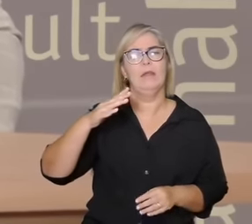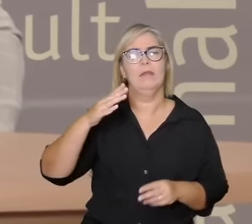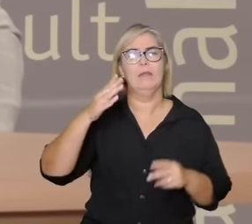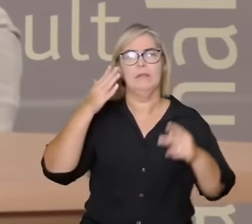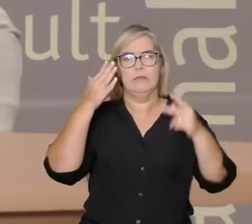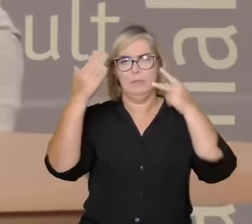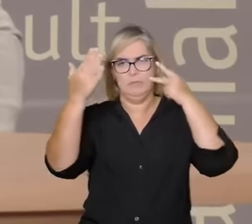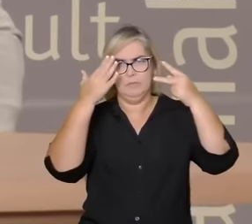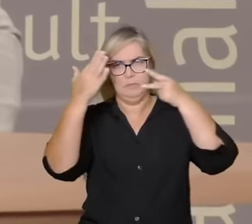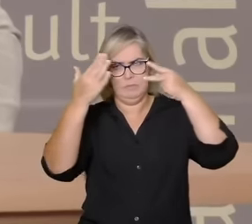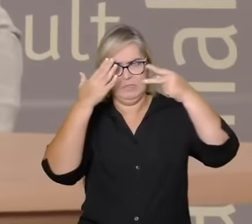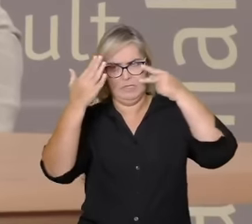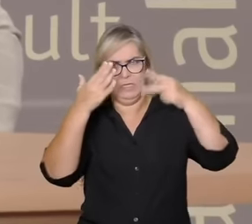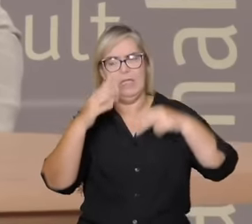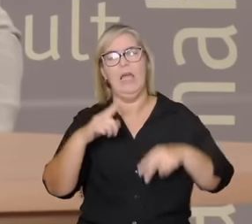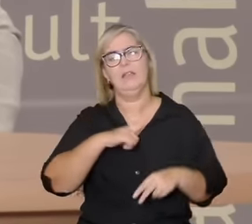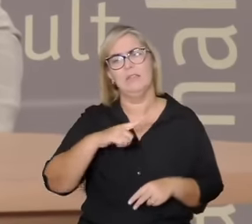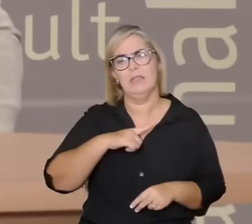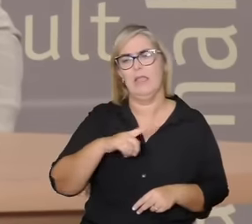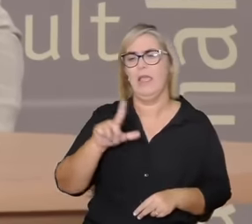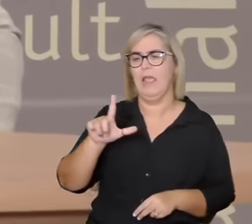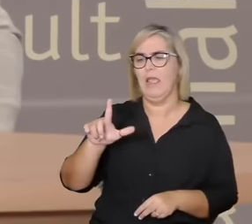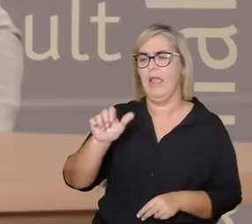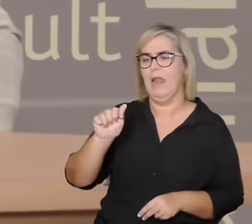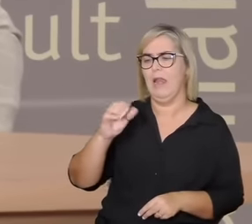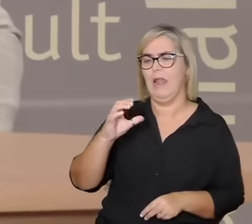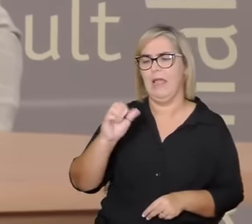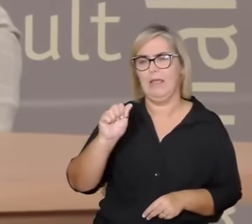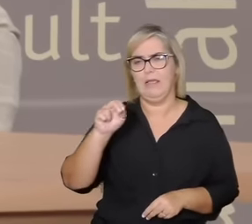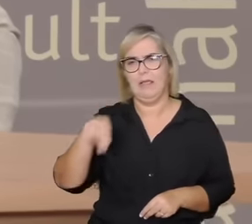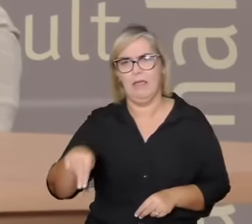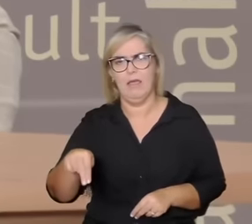amor o ódio que aparece com Lacan numa análise do Freud